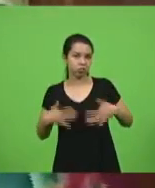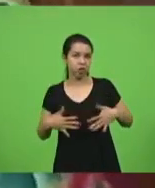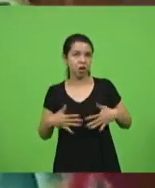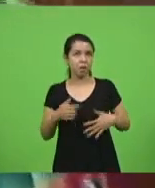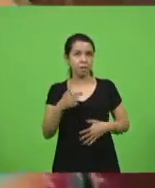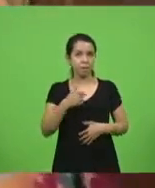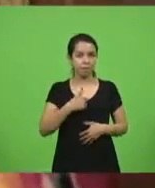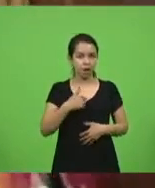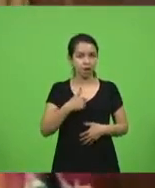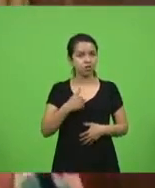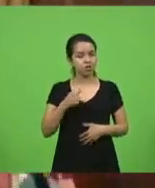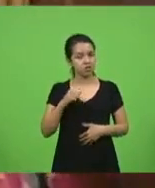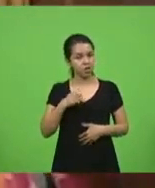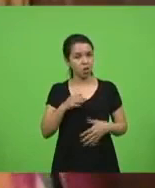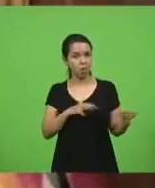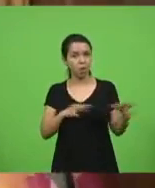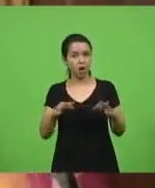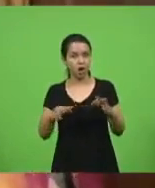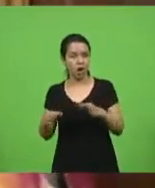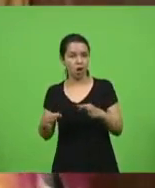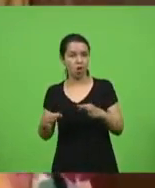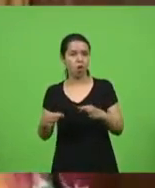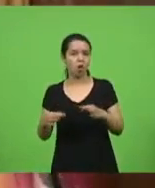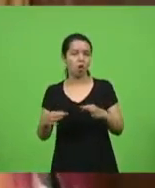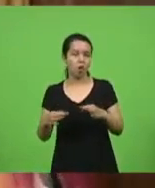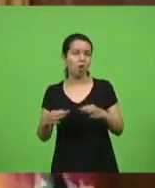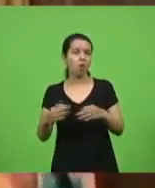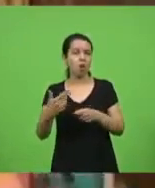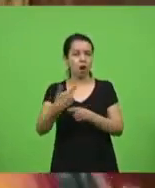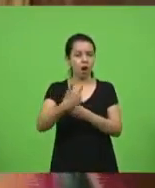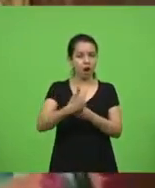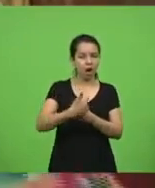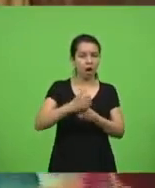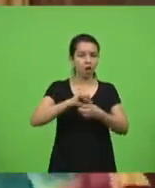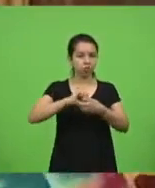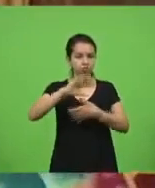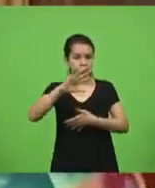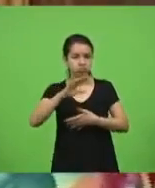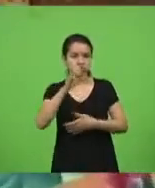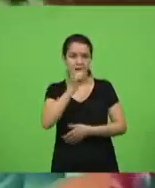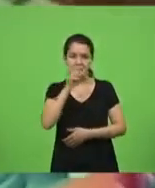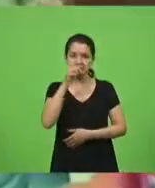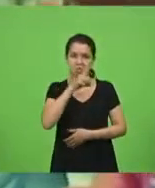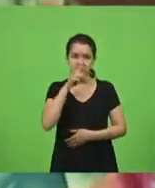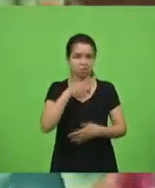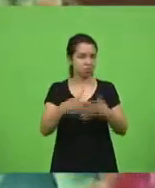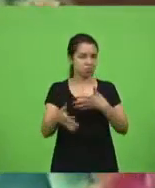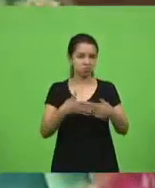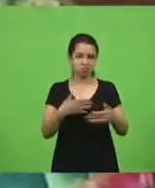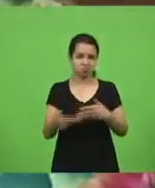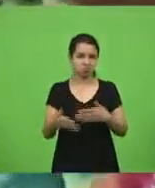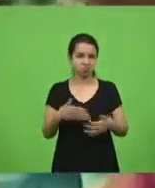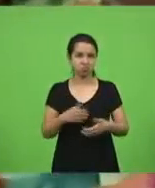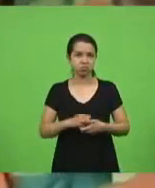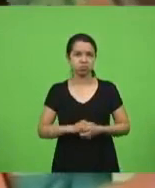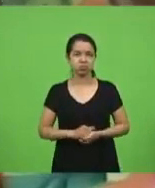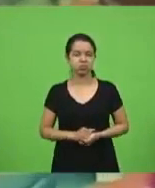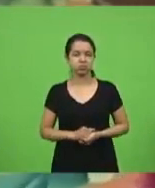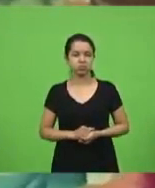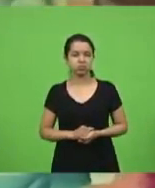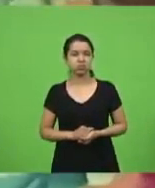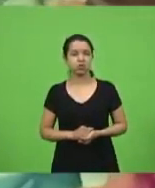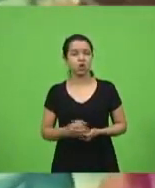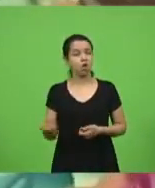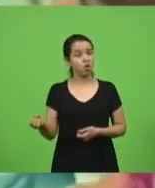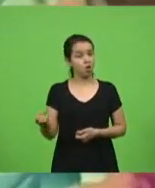live sábado, domingo, tudo, né? Mas, é um novo modelo. Ainda sobre essa questão do trabalho,